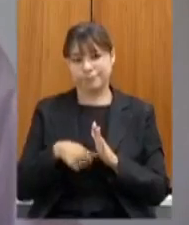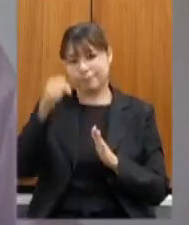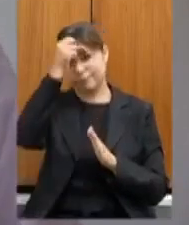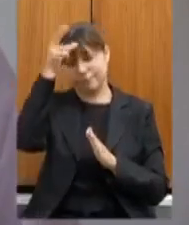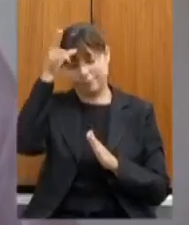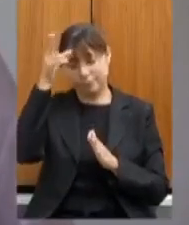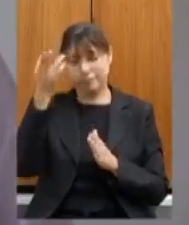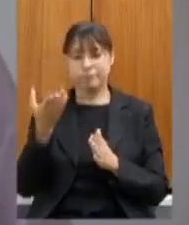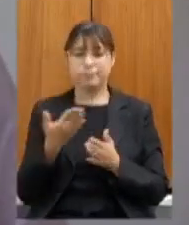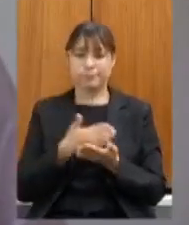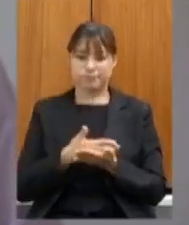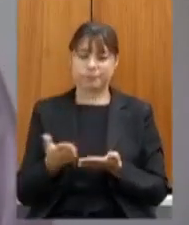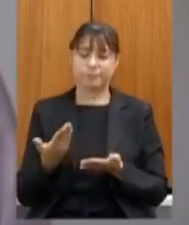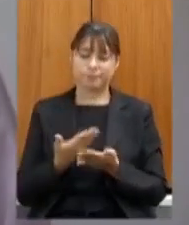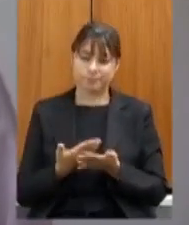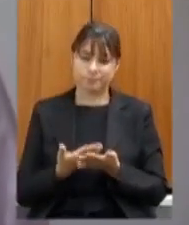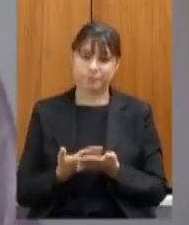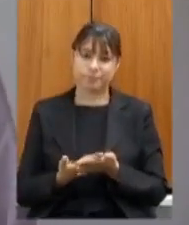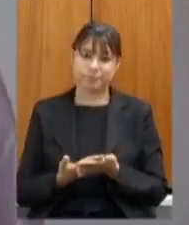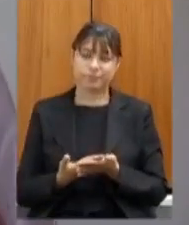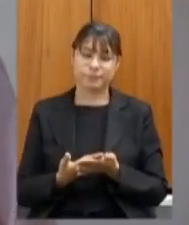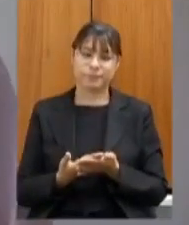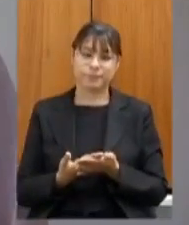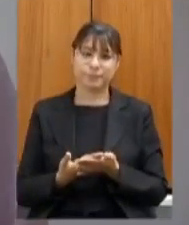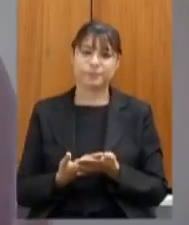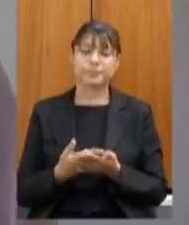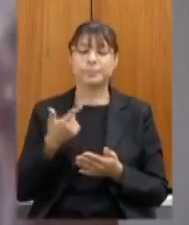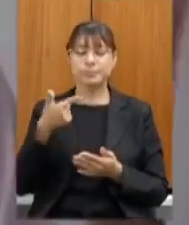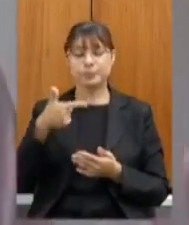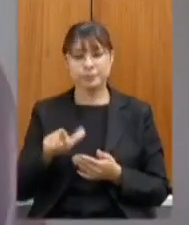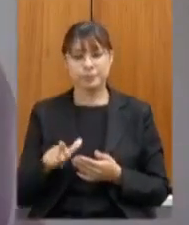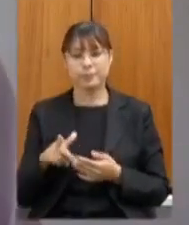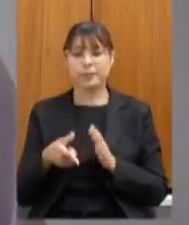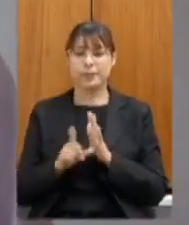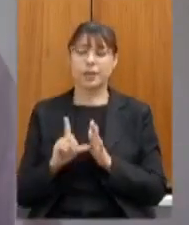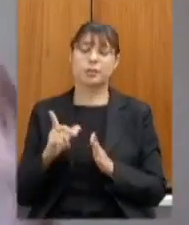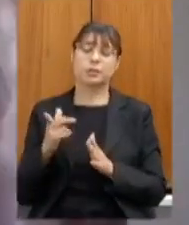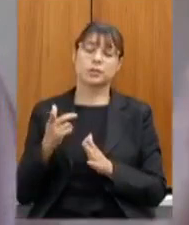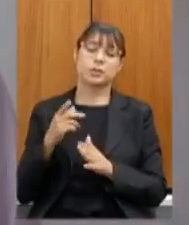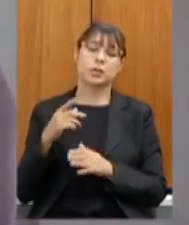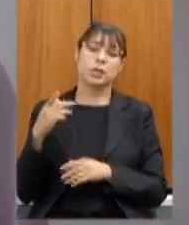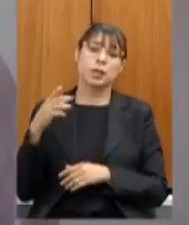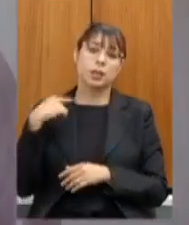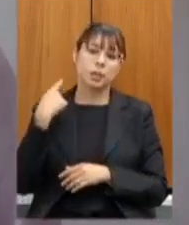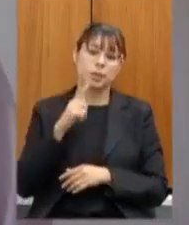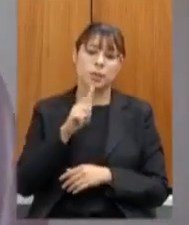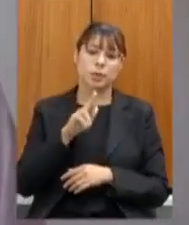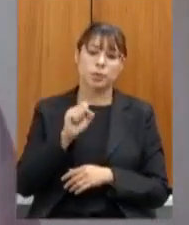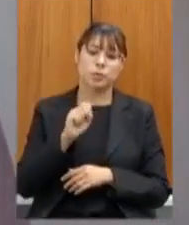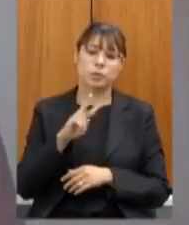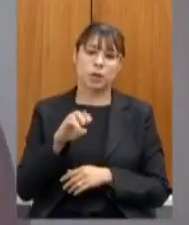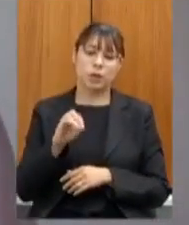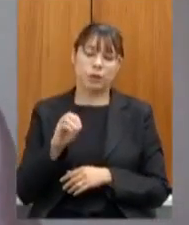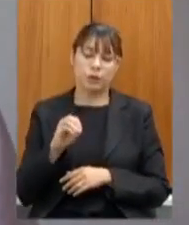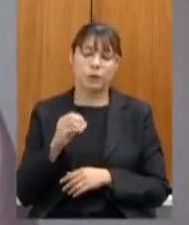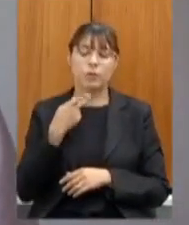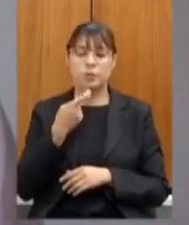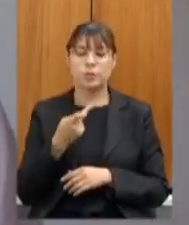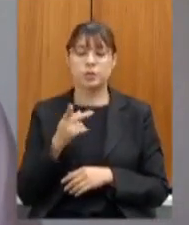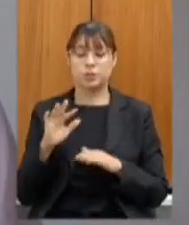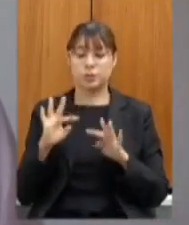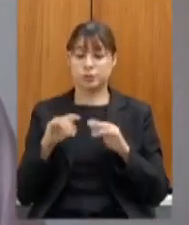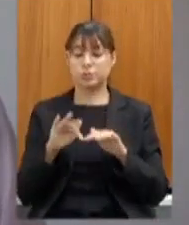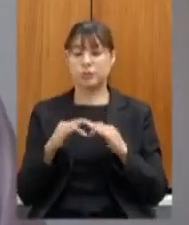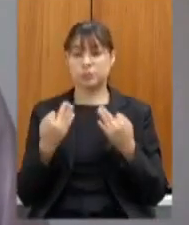tendo sido muito positivo foi mais uma vez o que o deputado Gustavo Valadares falou logo no início sabe as famílias de belo